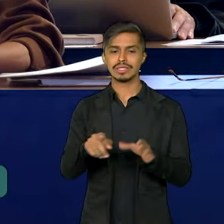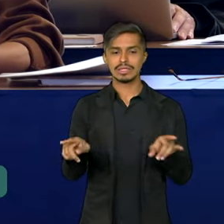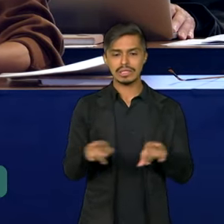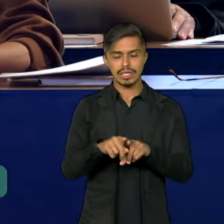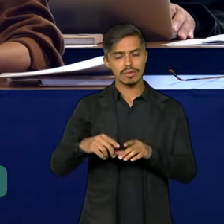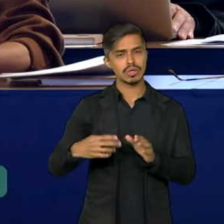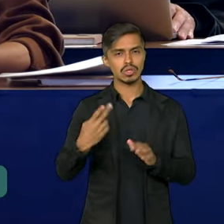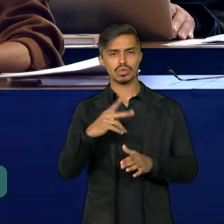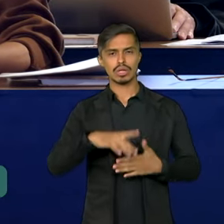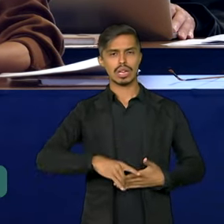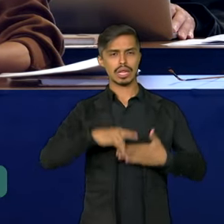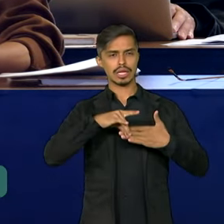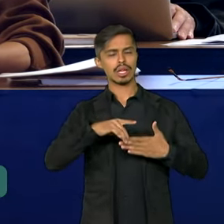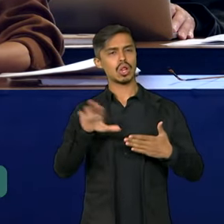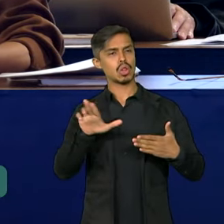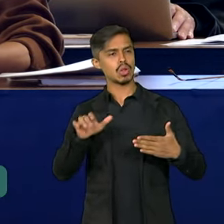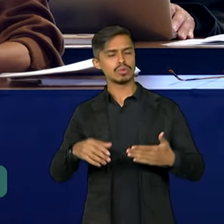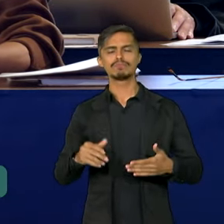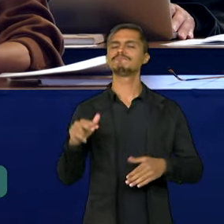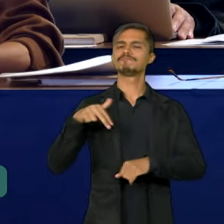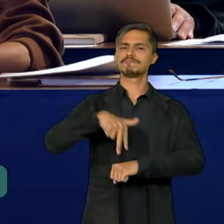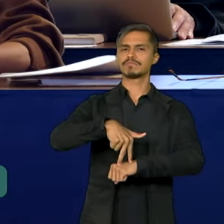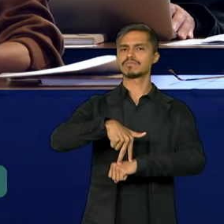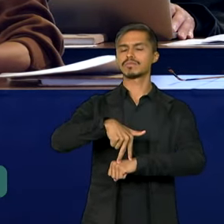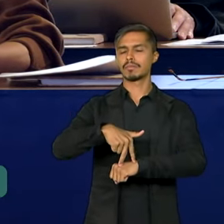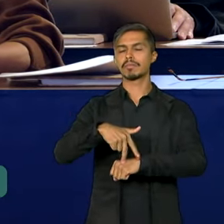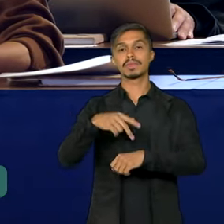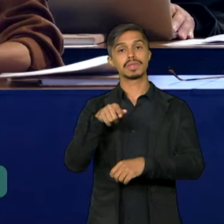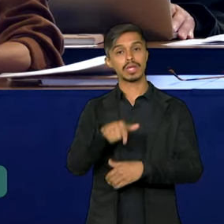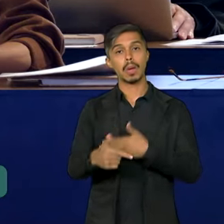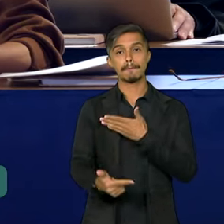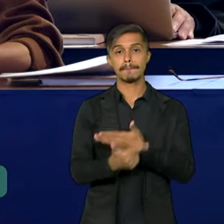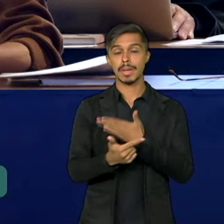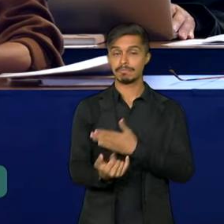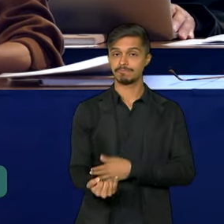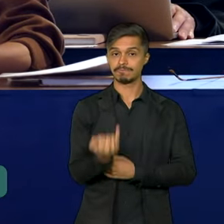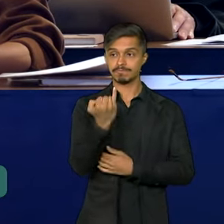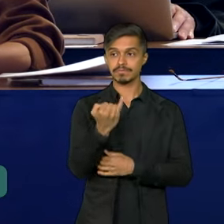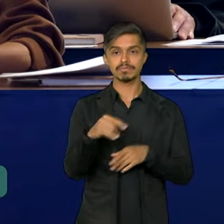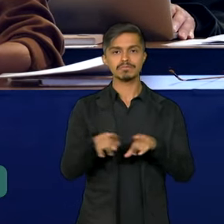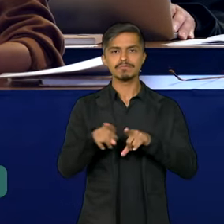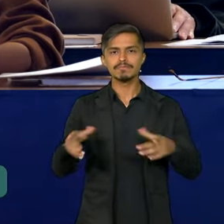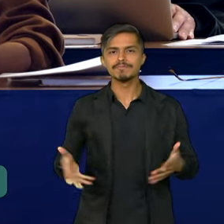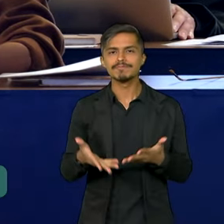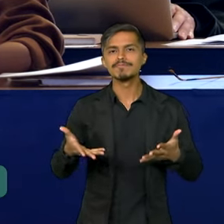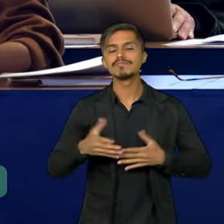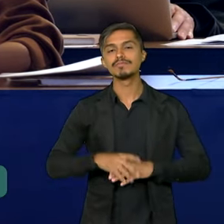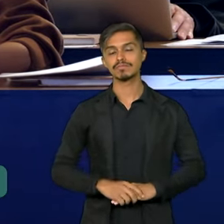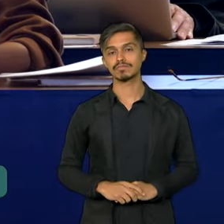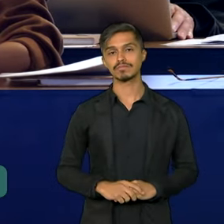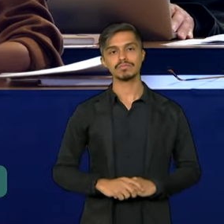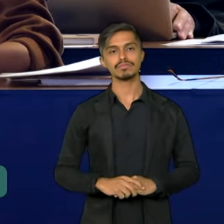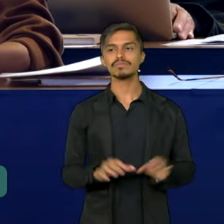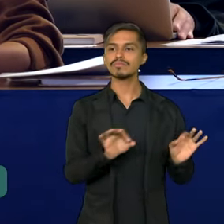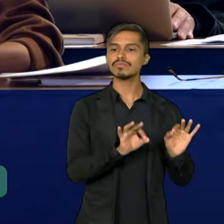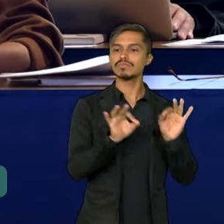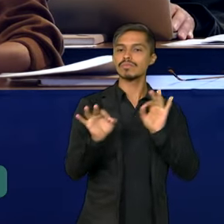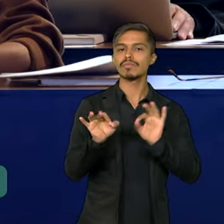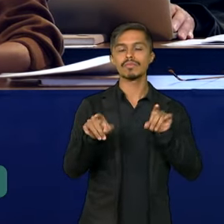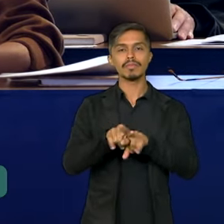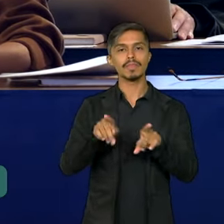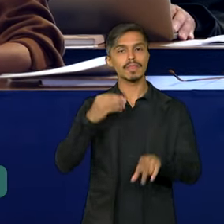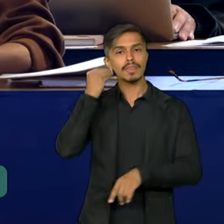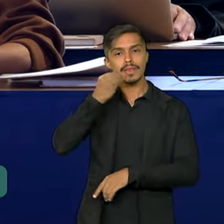de sua liderança, que faça jus ao papel e à contribuição que o olhar e a